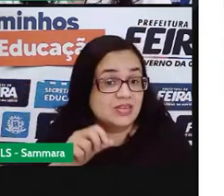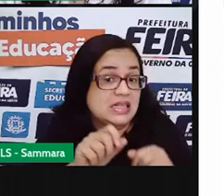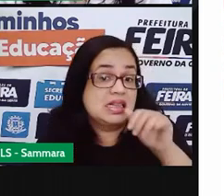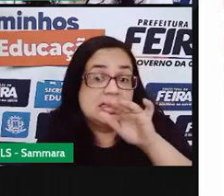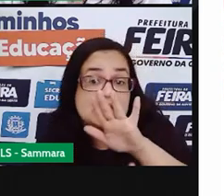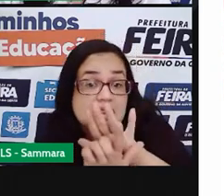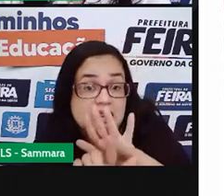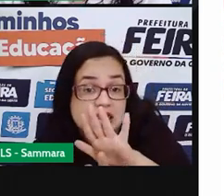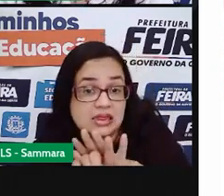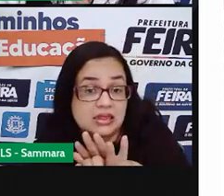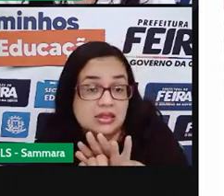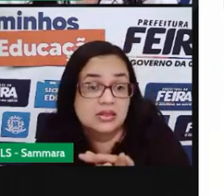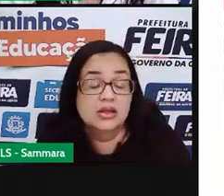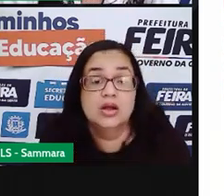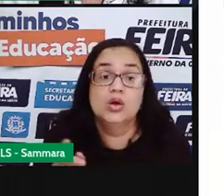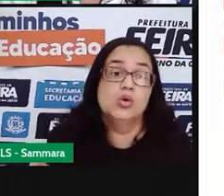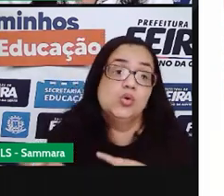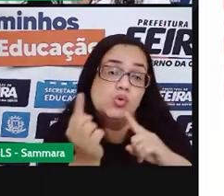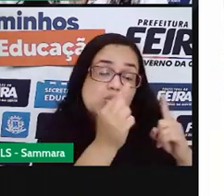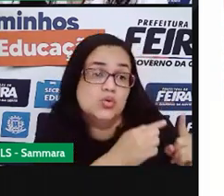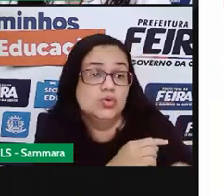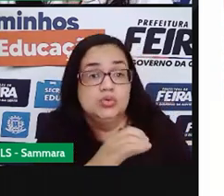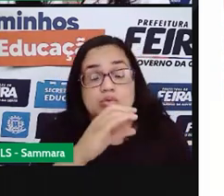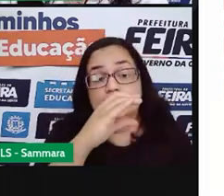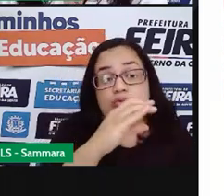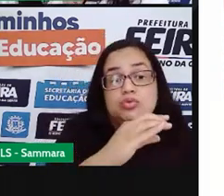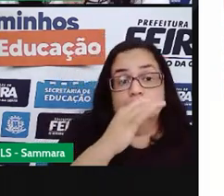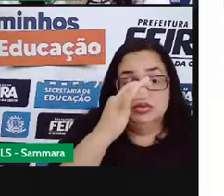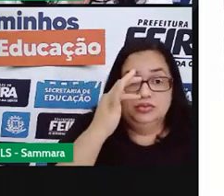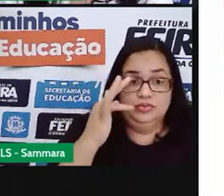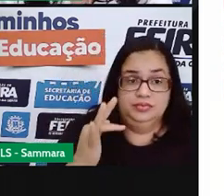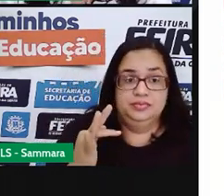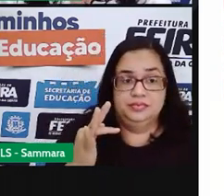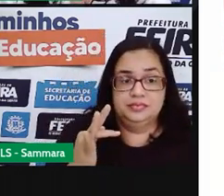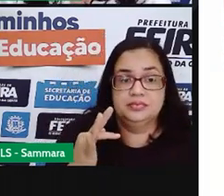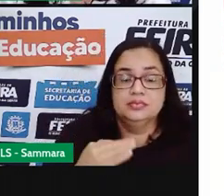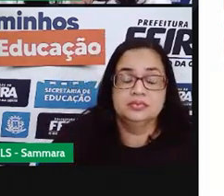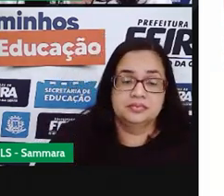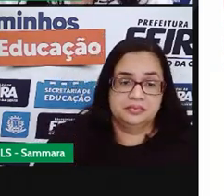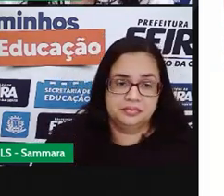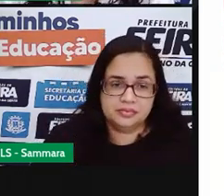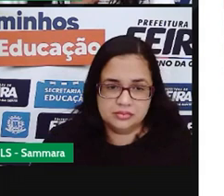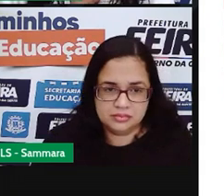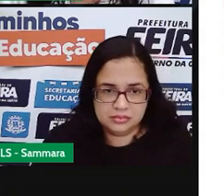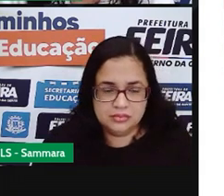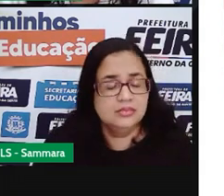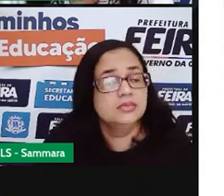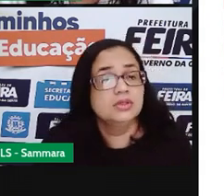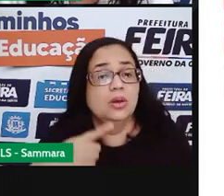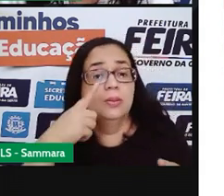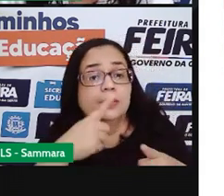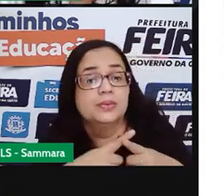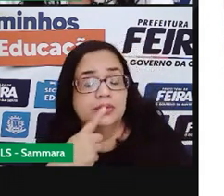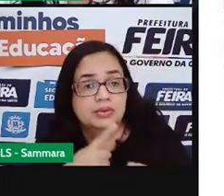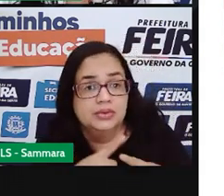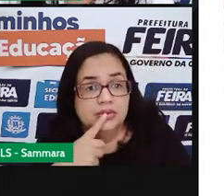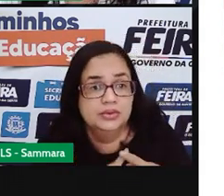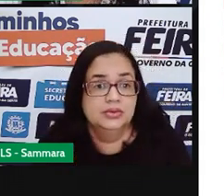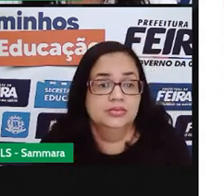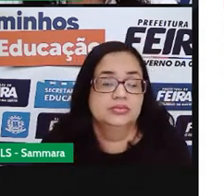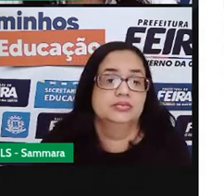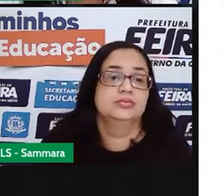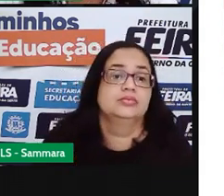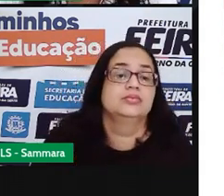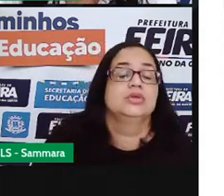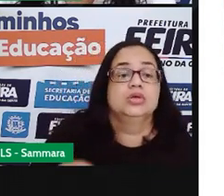leis que vão contra as determinações da Constituição Federal. Por que, Pró? A